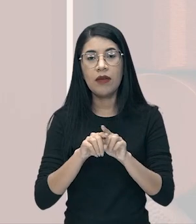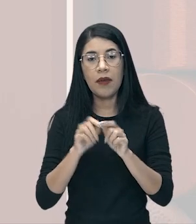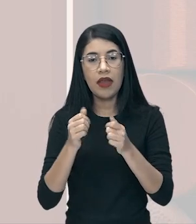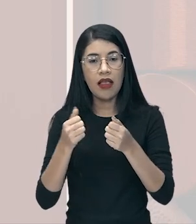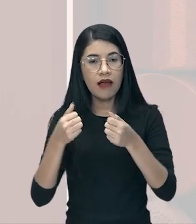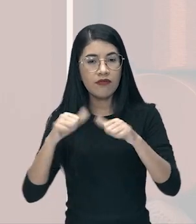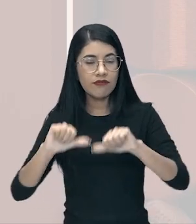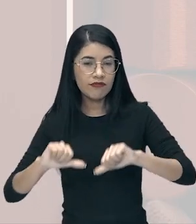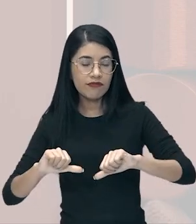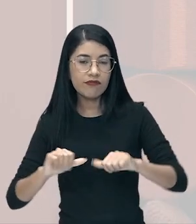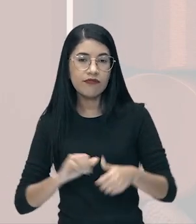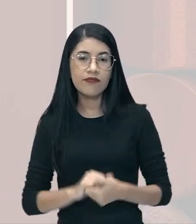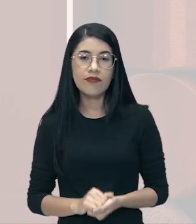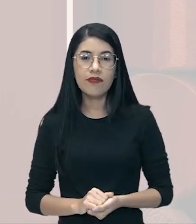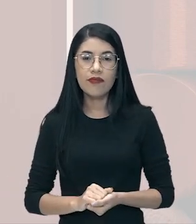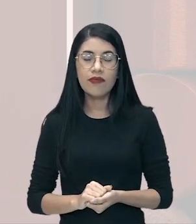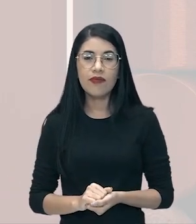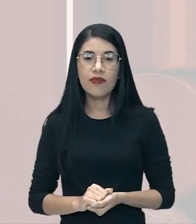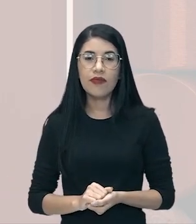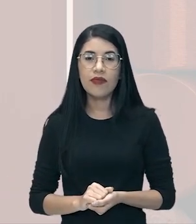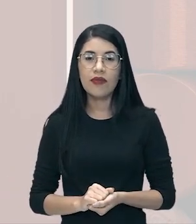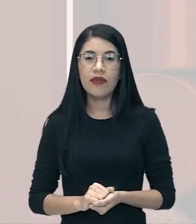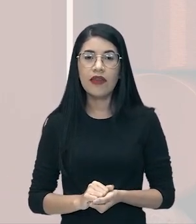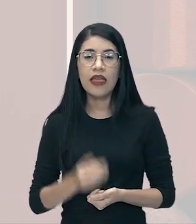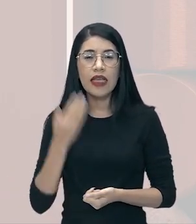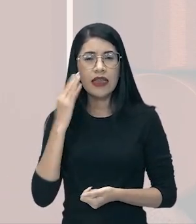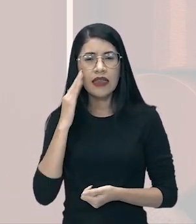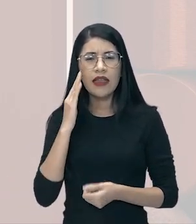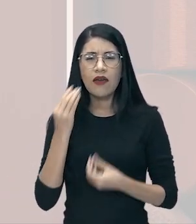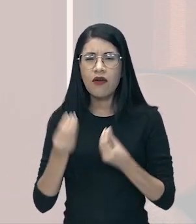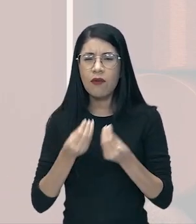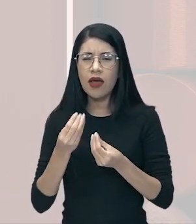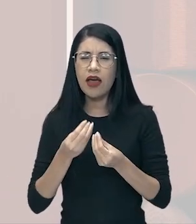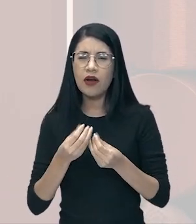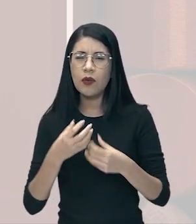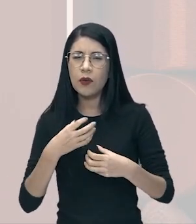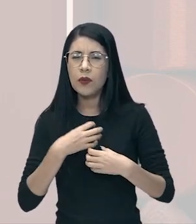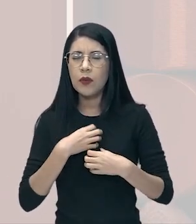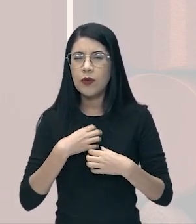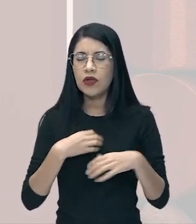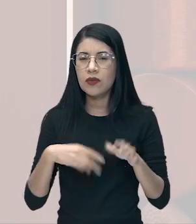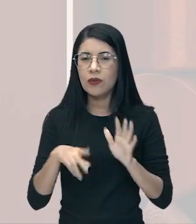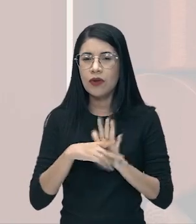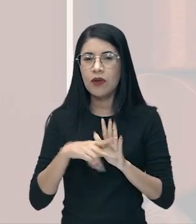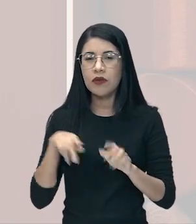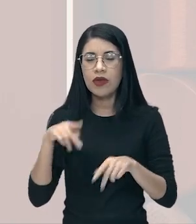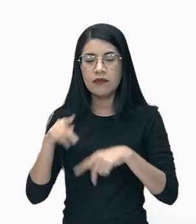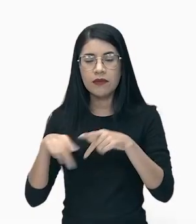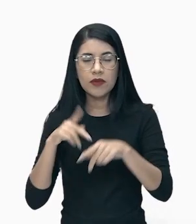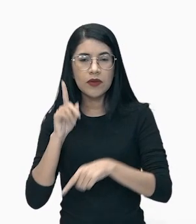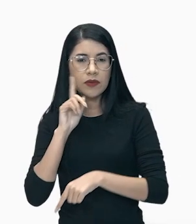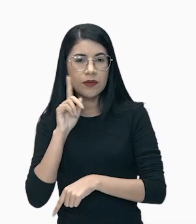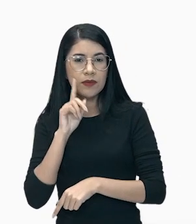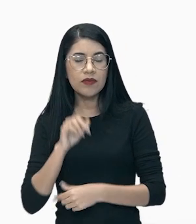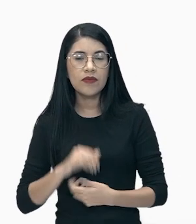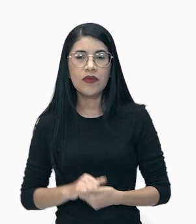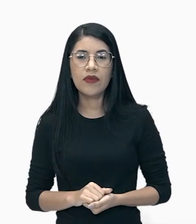pouco mais, vamos voltar ao texto, aliás, vamos entender um pouco mais sobre esse estilo de vida americano que vai culminar nessa crise. Vamos lá, galera.